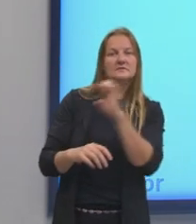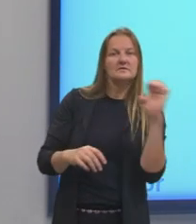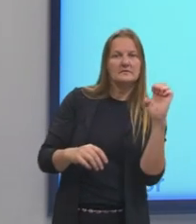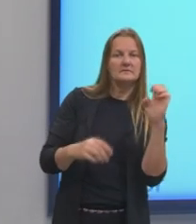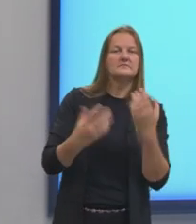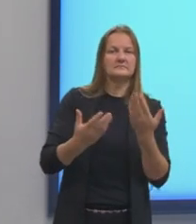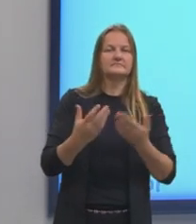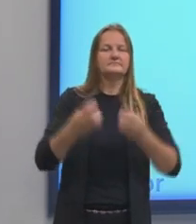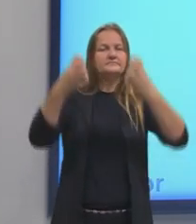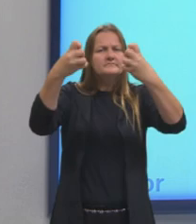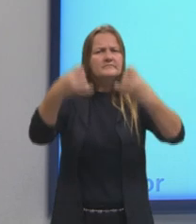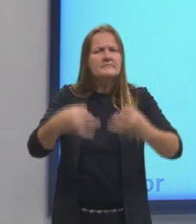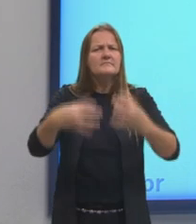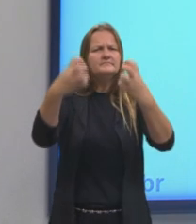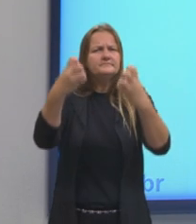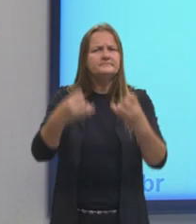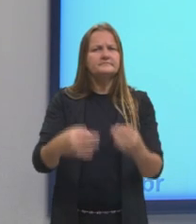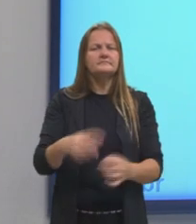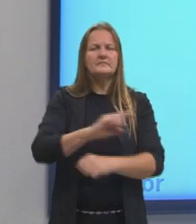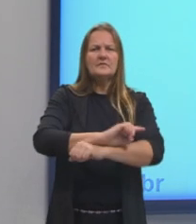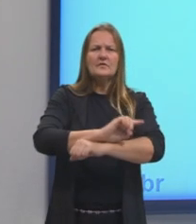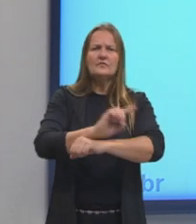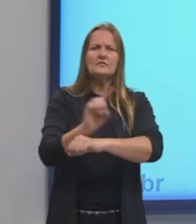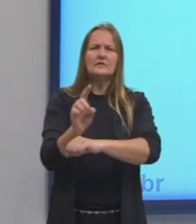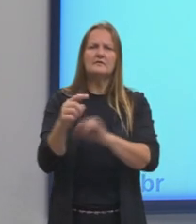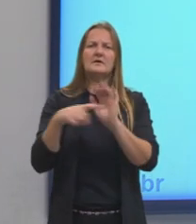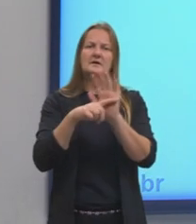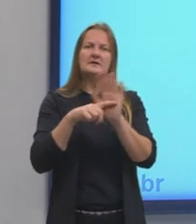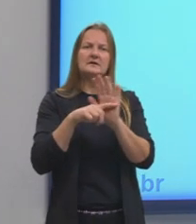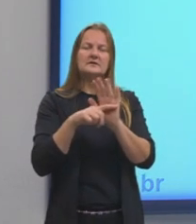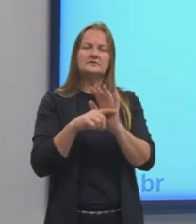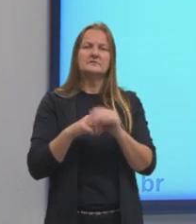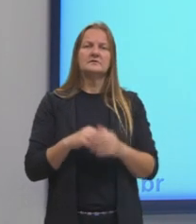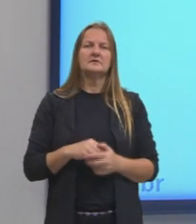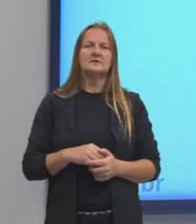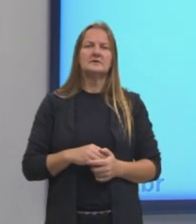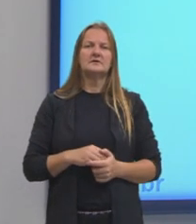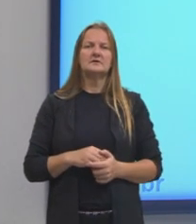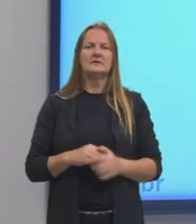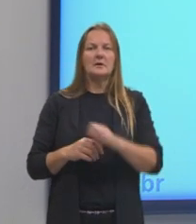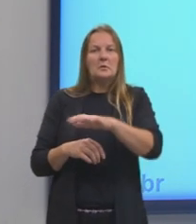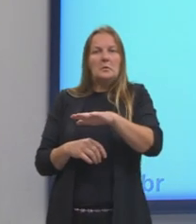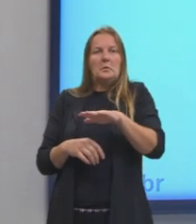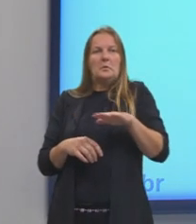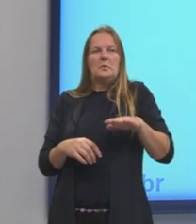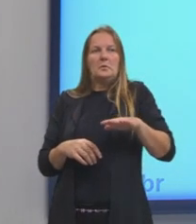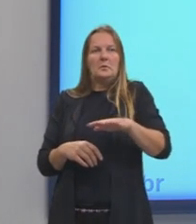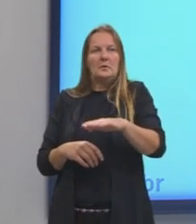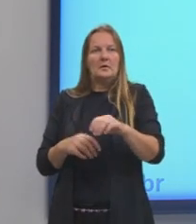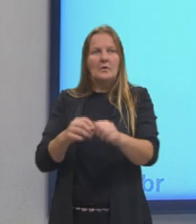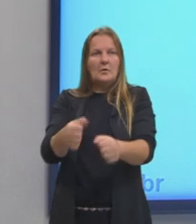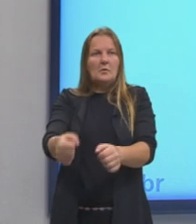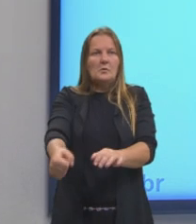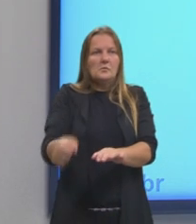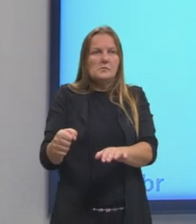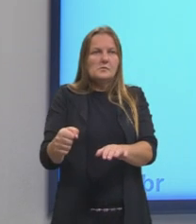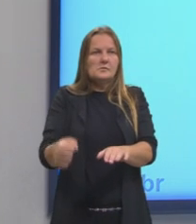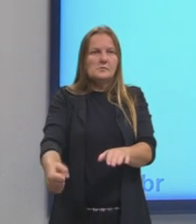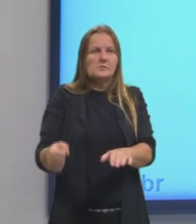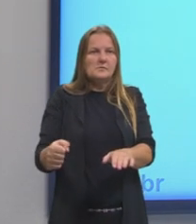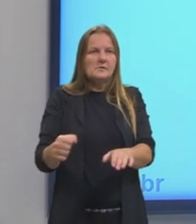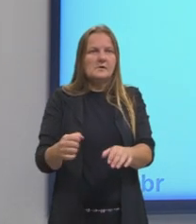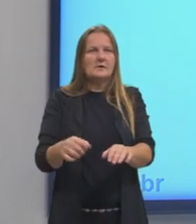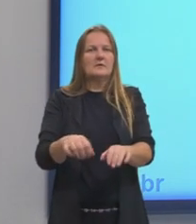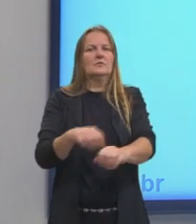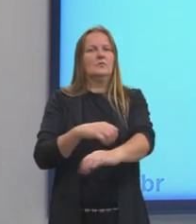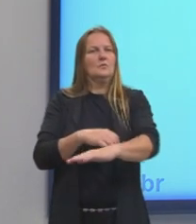explicar para vocês que quando a gente tem uma velocidade negativa, não quer dizer que esse carro está freando, algo do tipo. Não, é